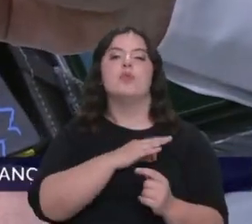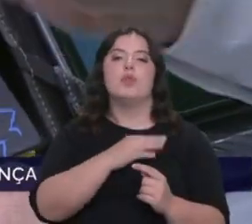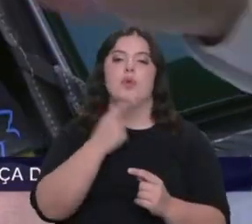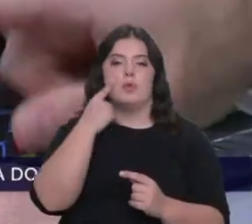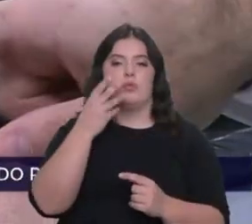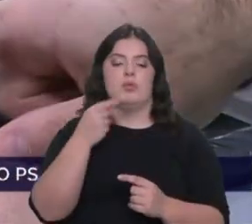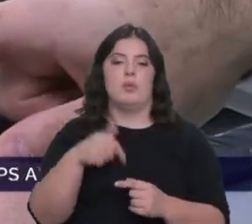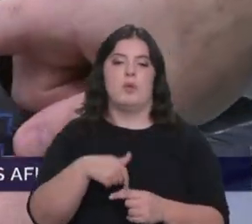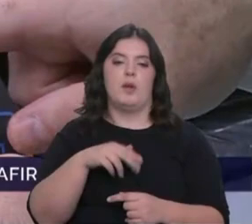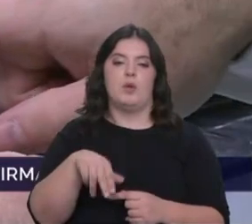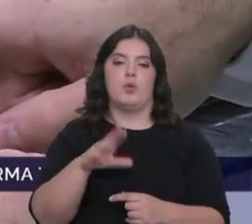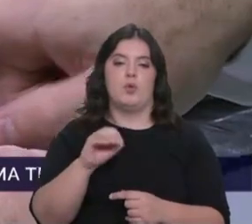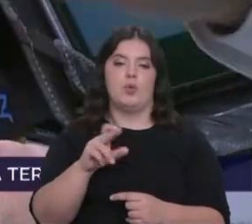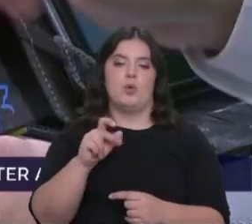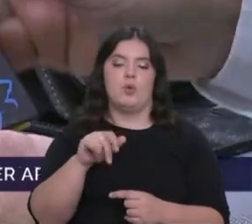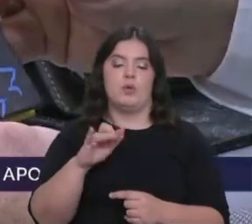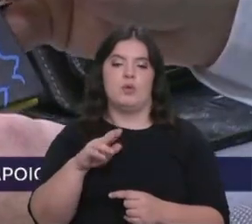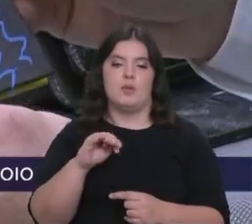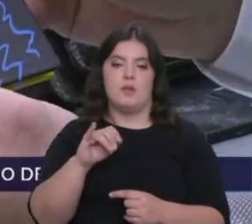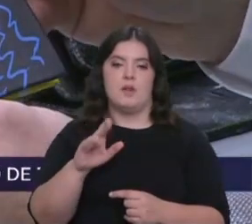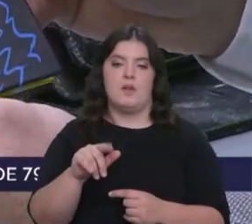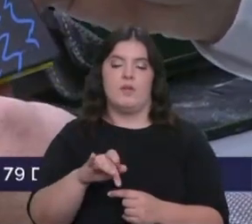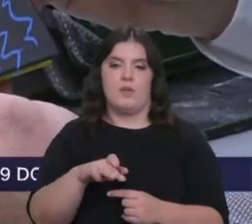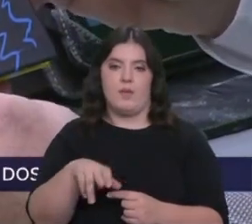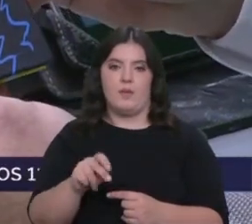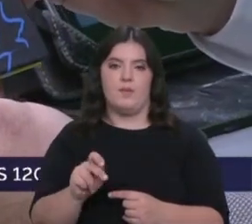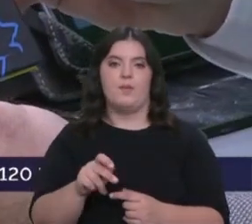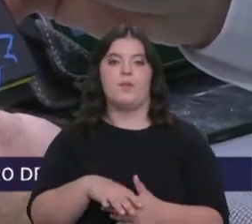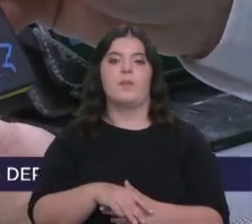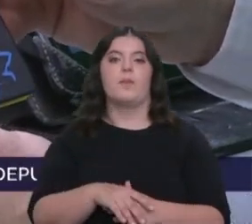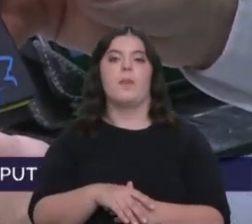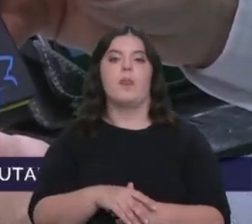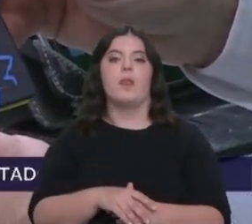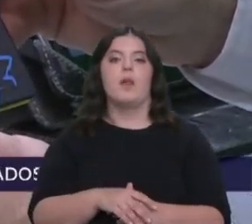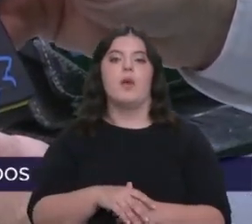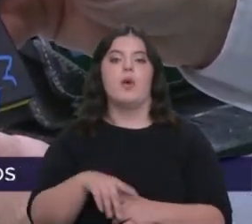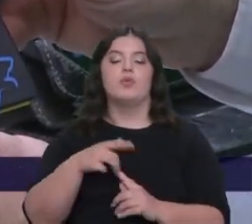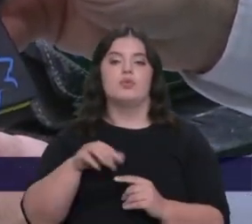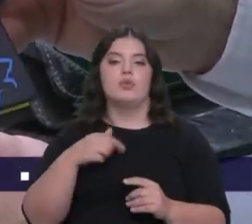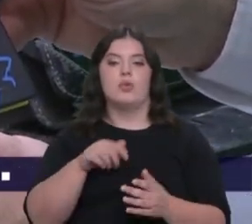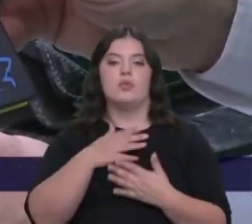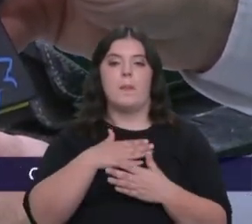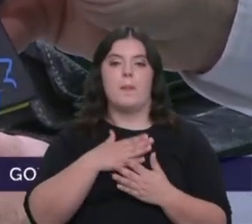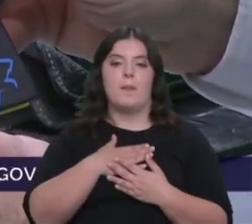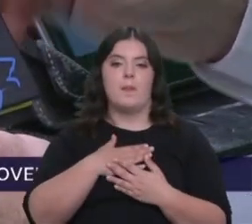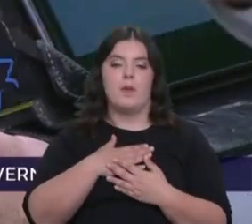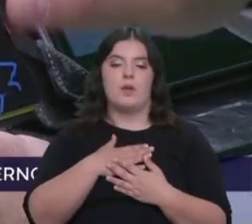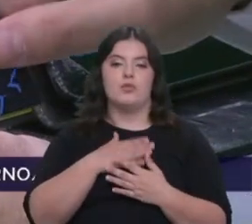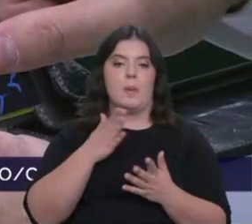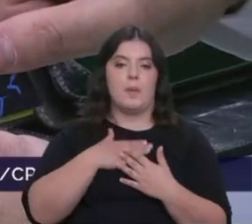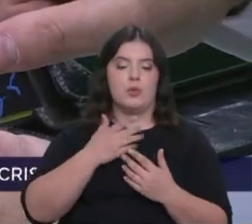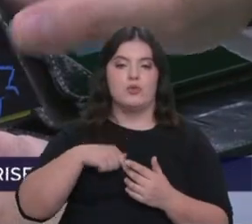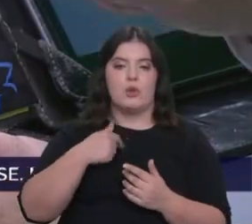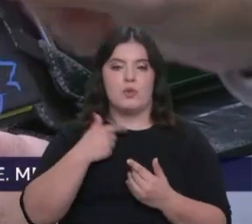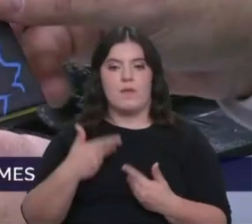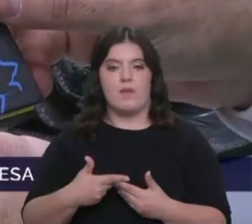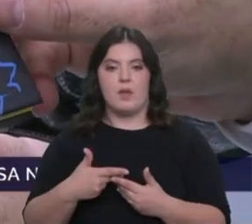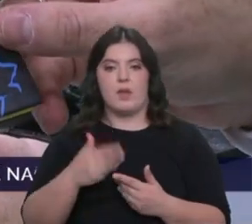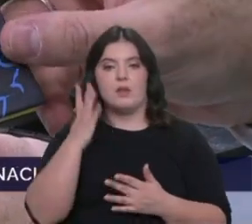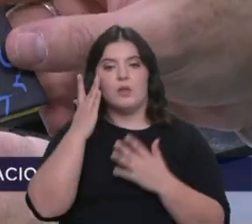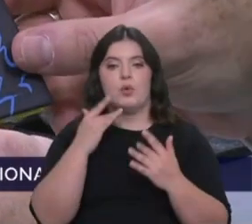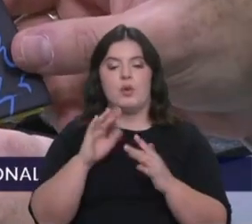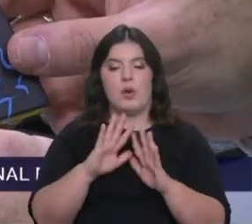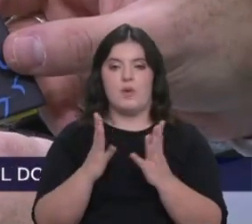aqui nesta casa, Nuno Arthur Silva e Ilustrações de João Fazenda, da Bertrand, como é que os nossos amigos ficam nossos amigos? Teoria Universal da